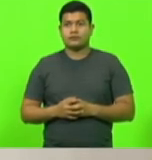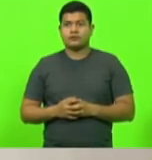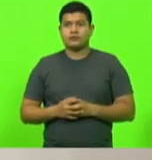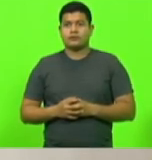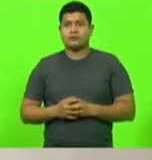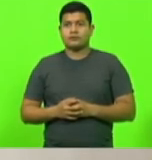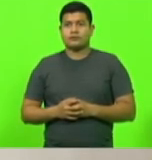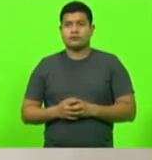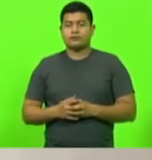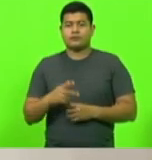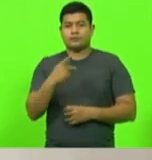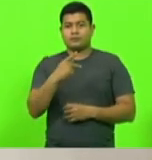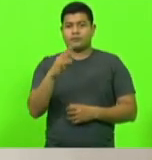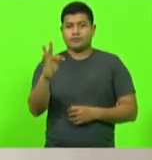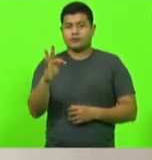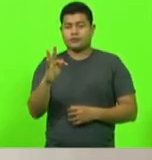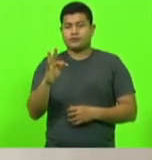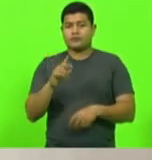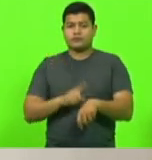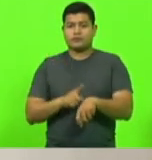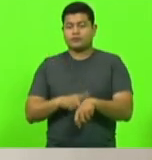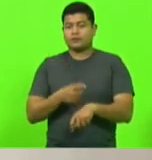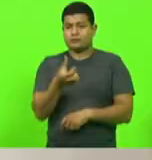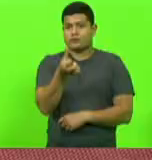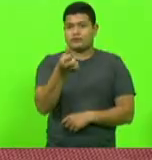Partido dos Trabalhadores, por seis minutos.